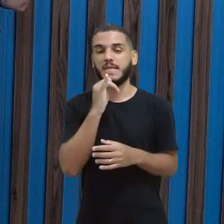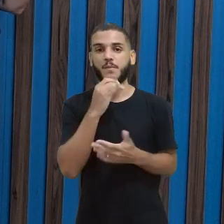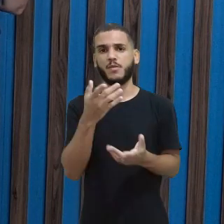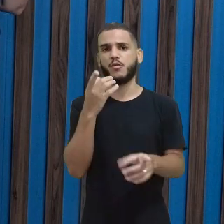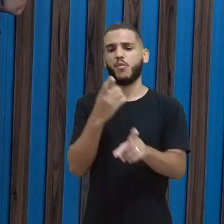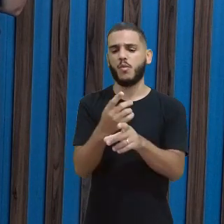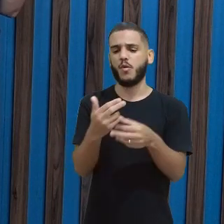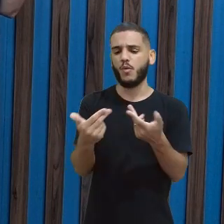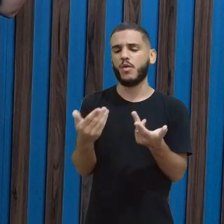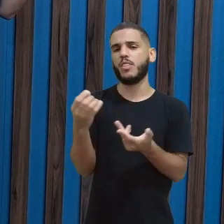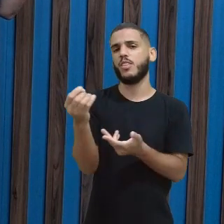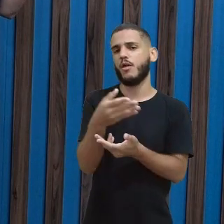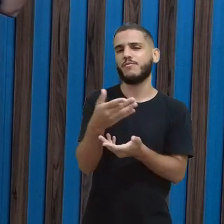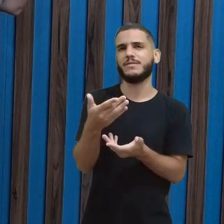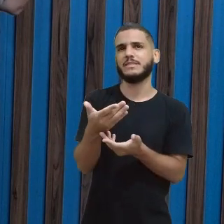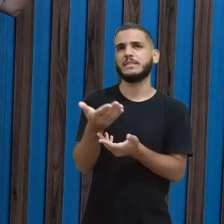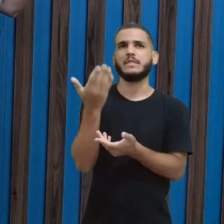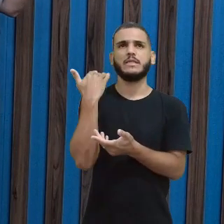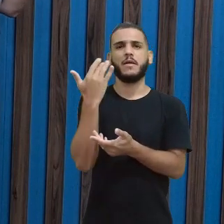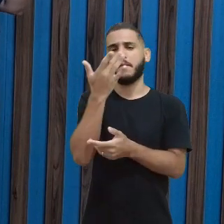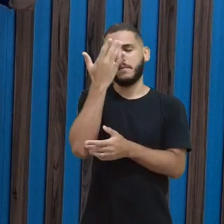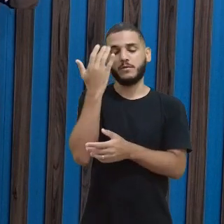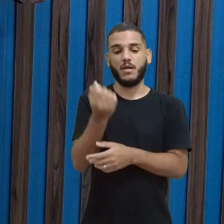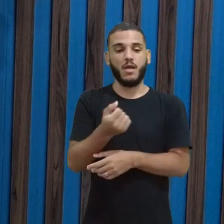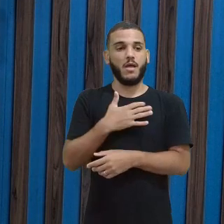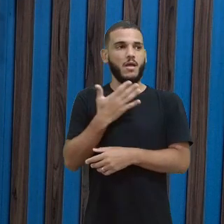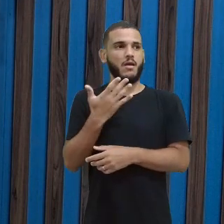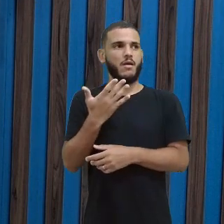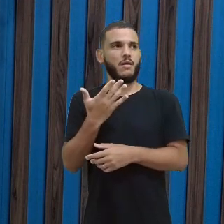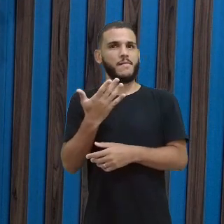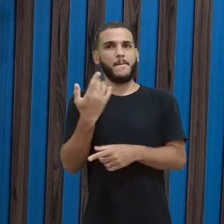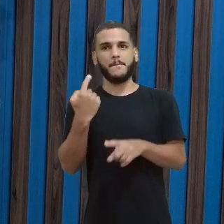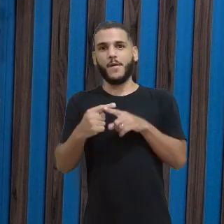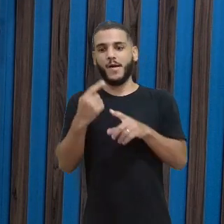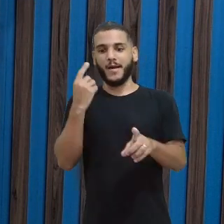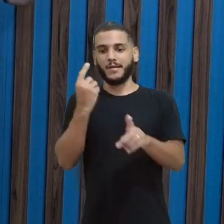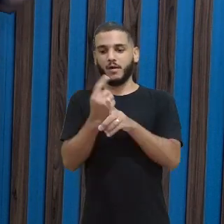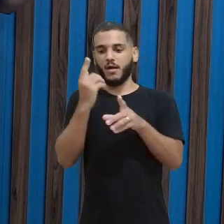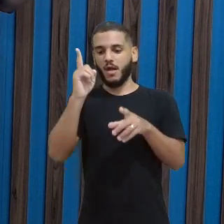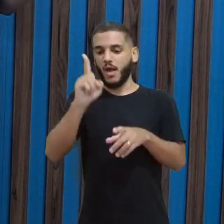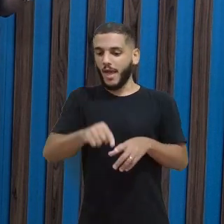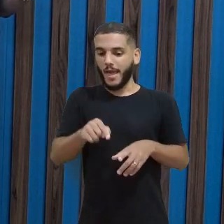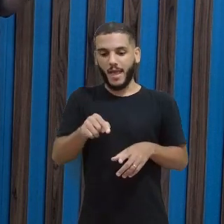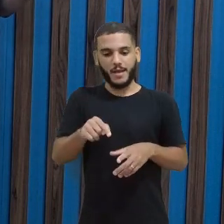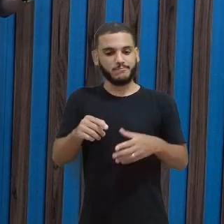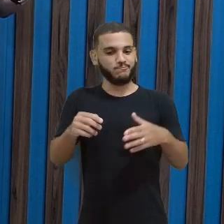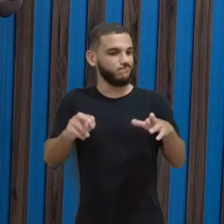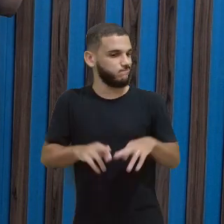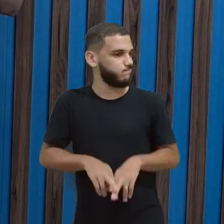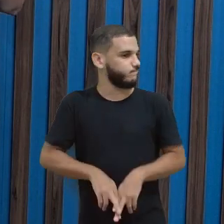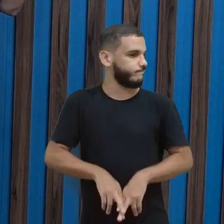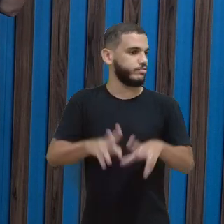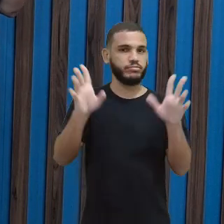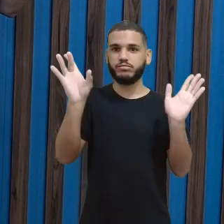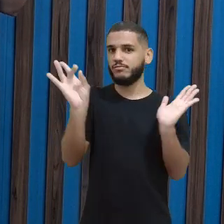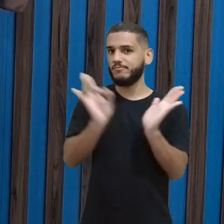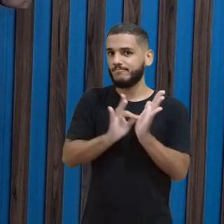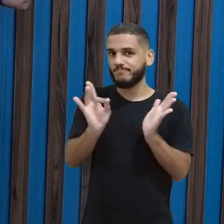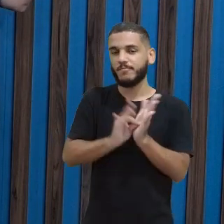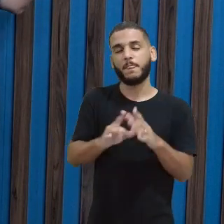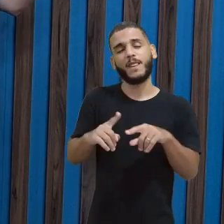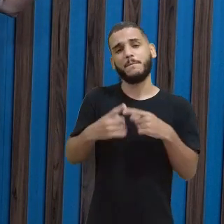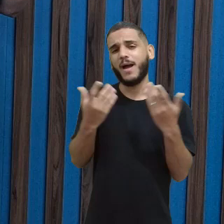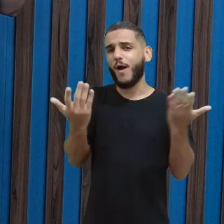coisas novas, né, porque antigamente as pessoas se espantavam, porque cada descoberta era uma coisa muito gigantesca, né. Como a gente tem hoje uma